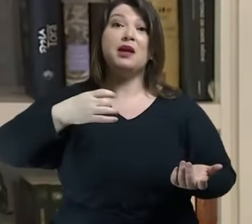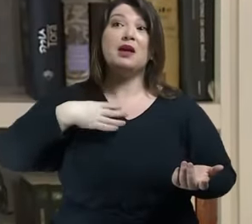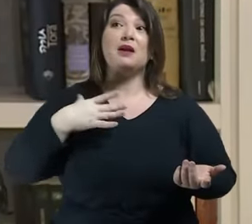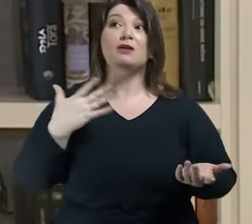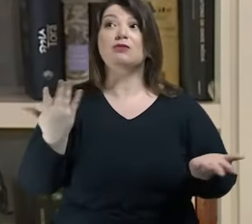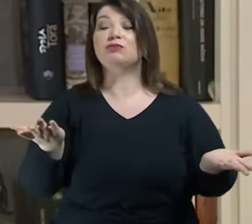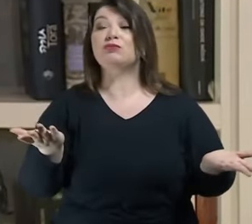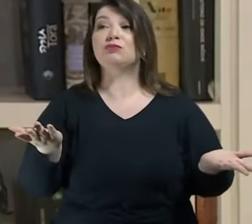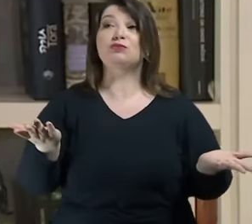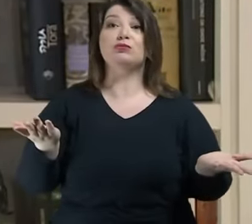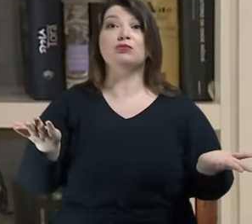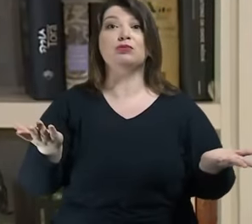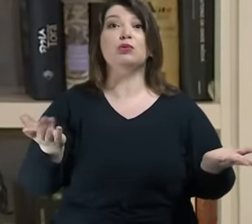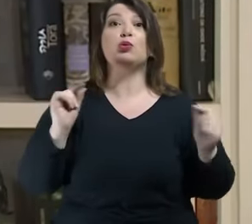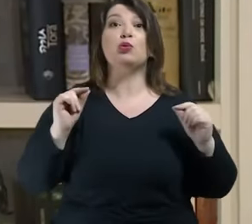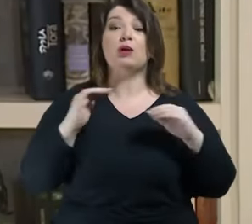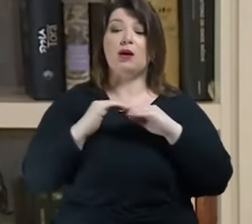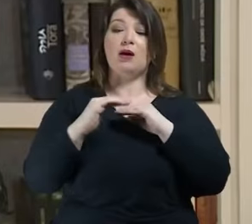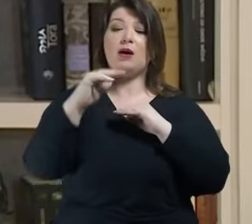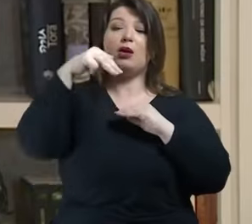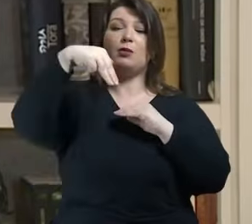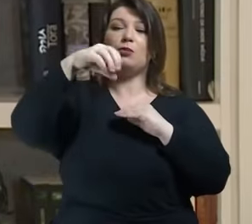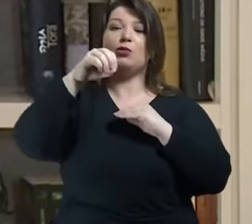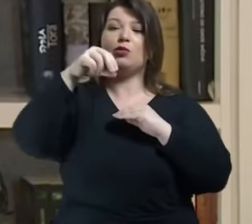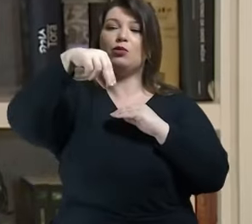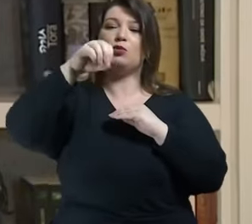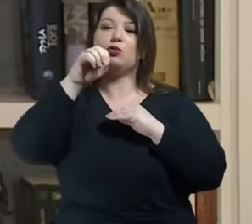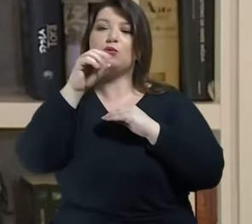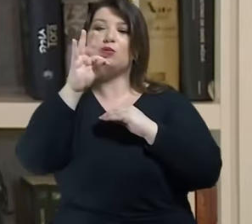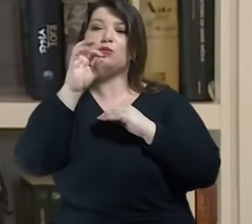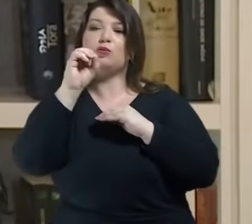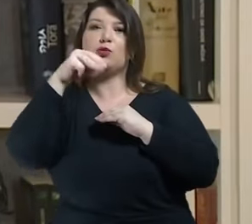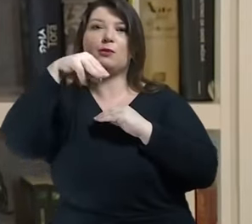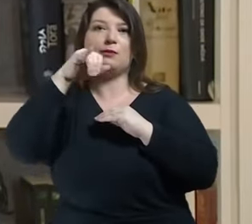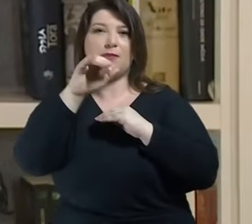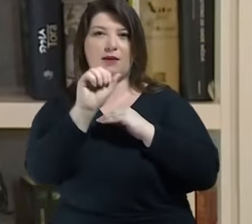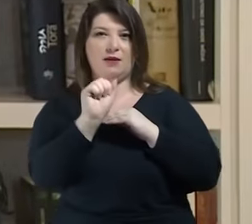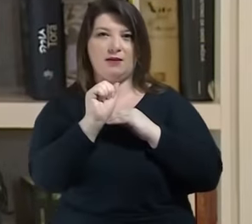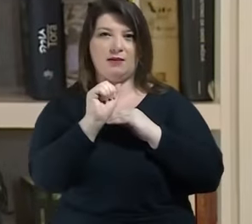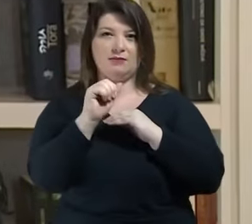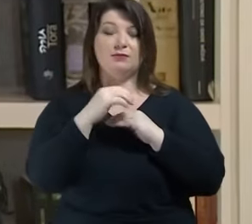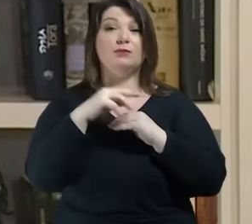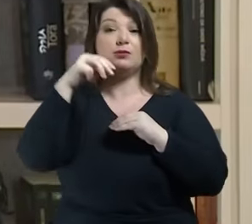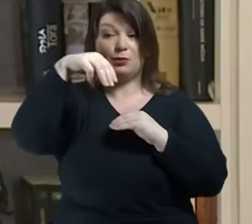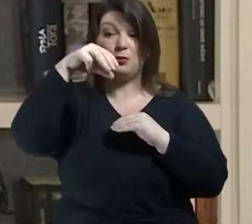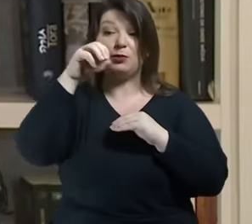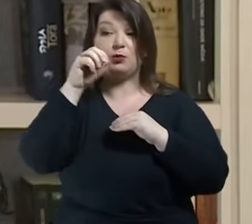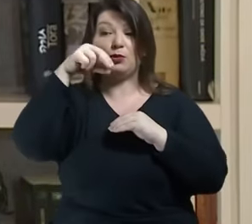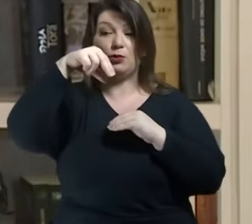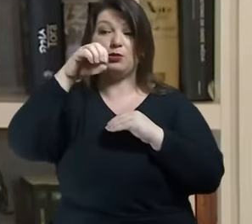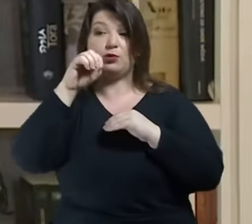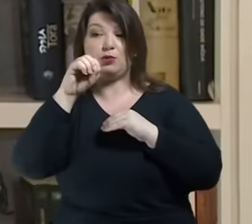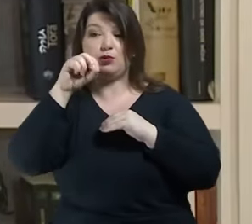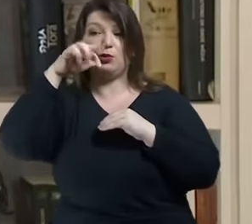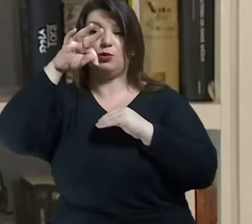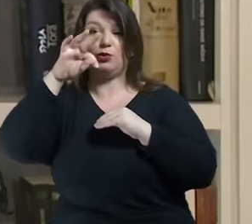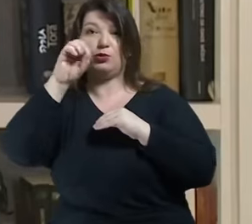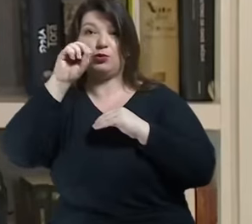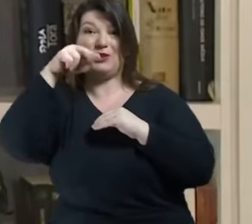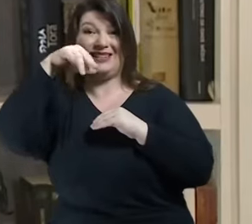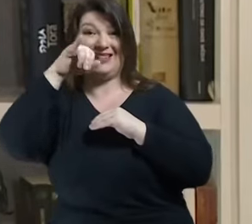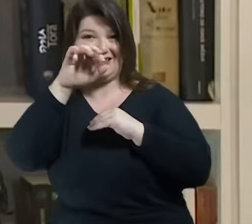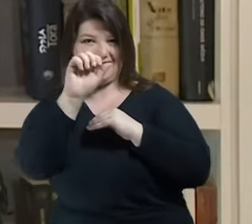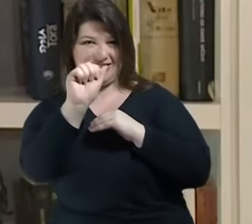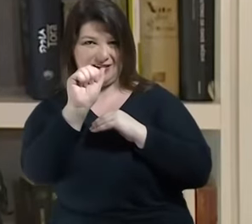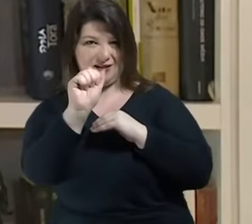medo a monotonia eu queria pedir um terceiro texto não mais do grande pensador Ham mas de um outro tipo